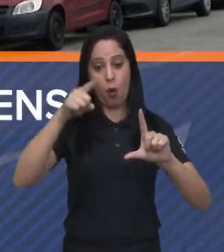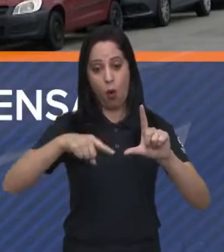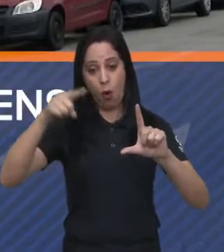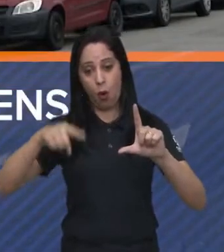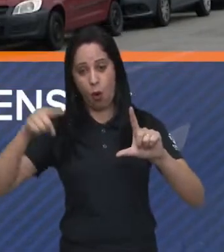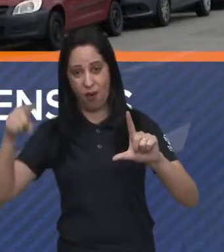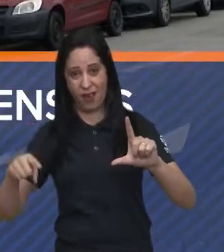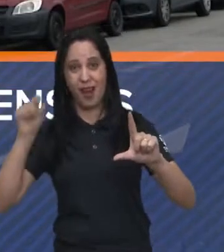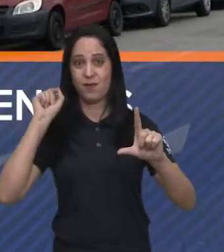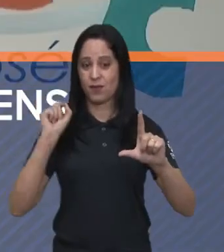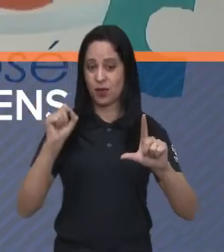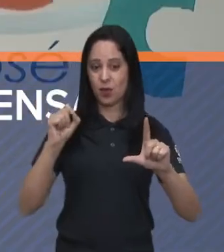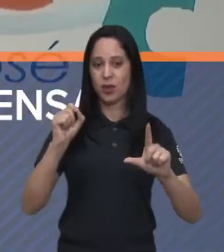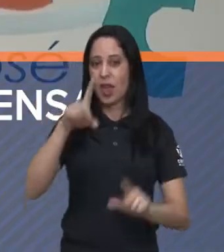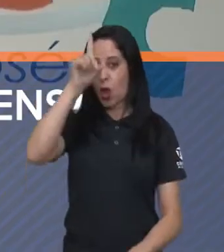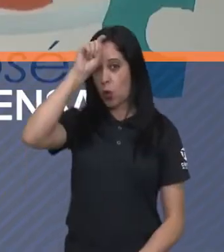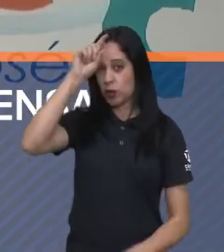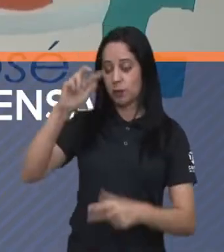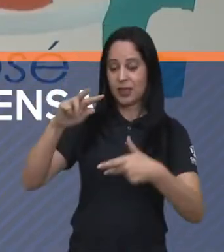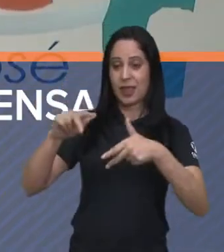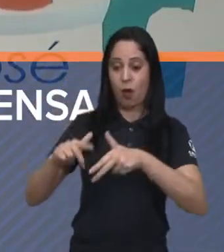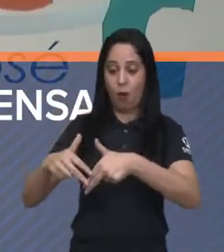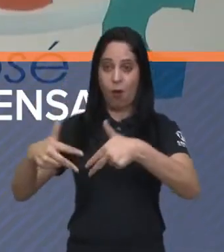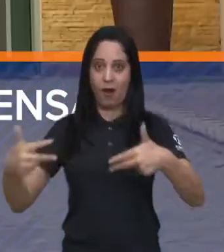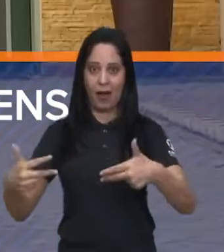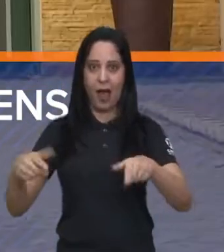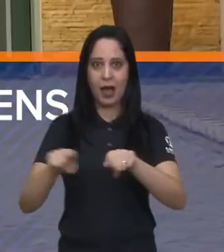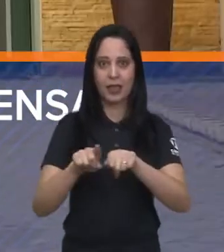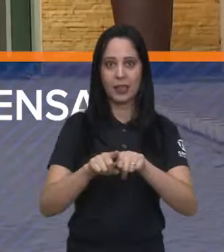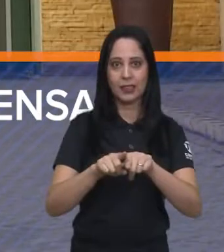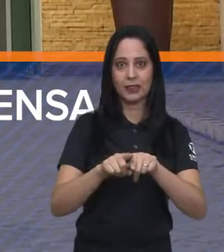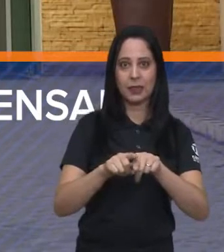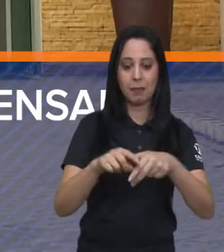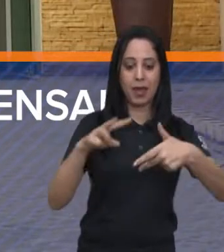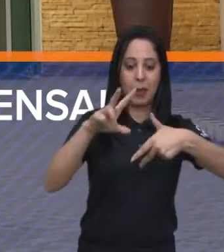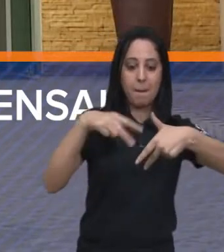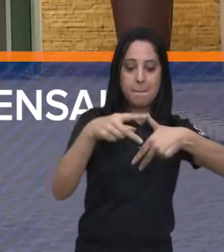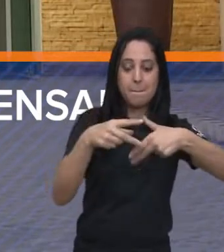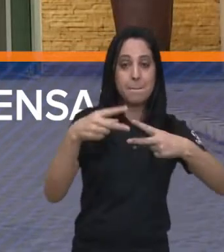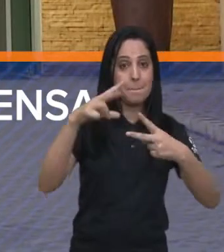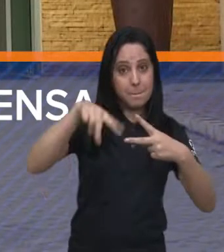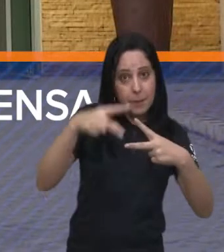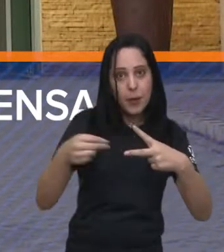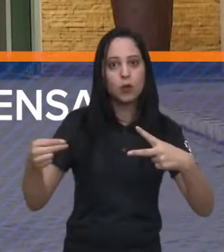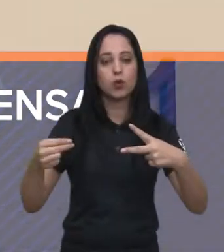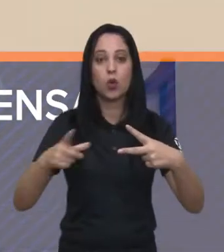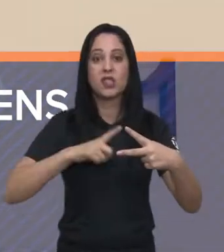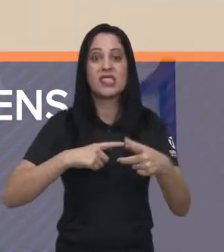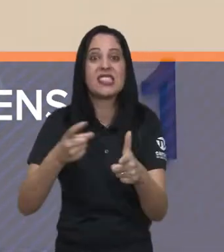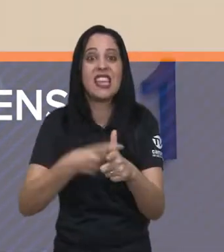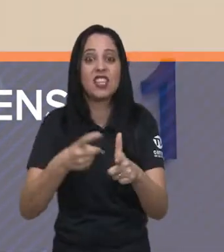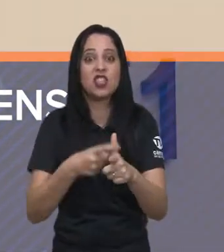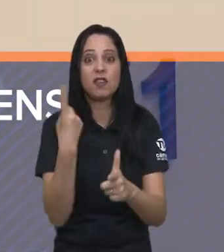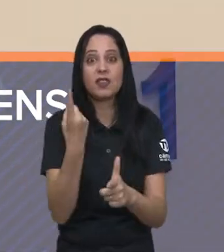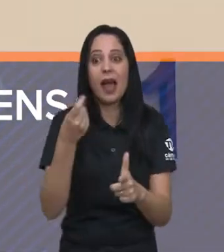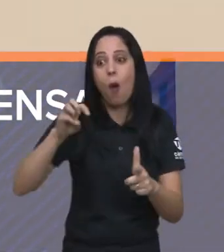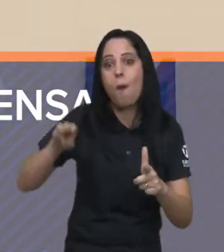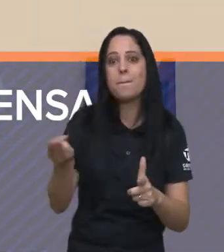dados apresentados, tanto o Hospital do GAC quanto o Pio XII acumulam um déficit de R 1 milhão